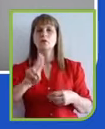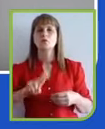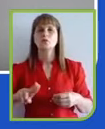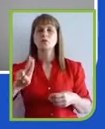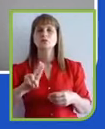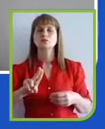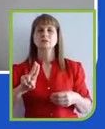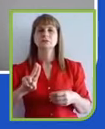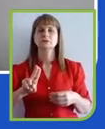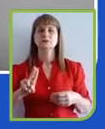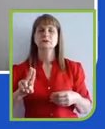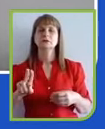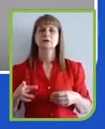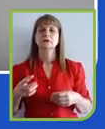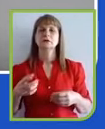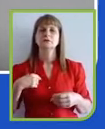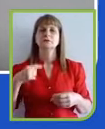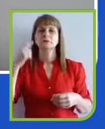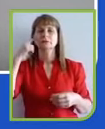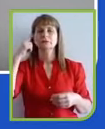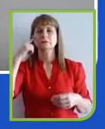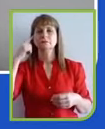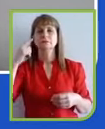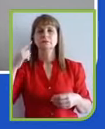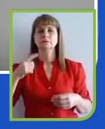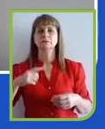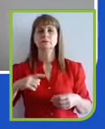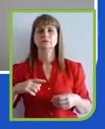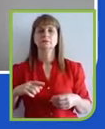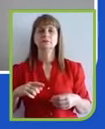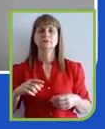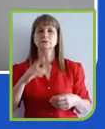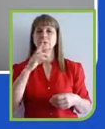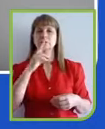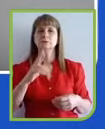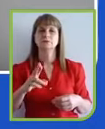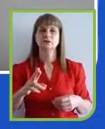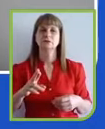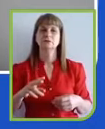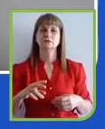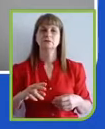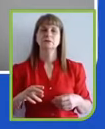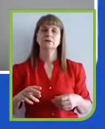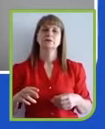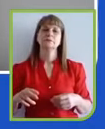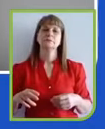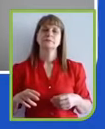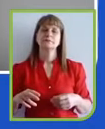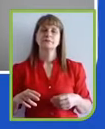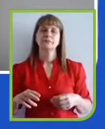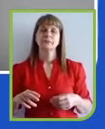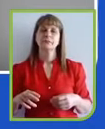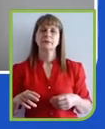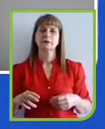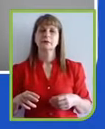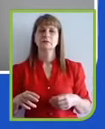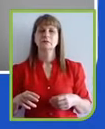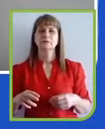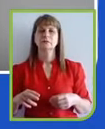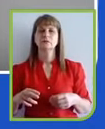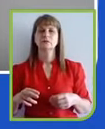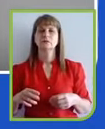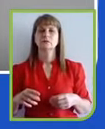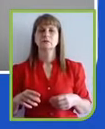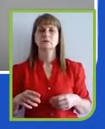o posicionamento que a gente tem de respostas. Isso já faz alguns anos nos nossos canais próprios. Posicionamento quando a gente recebe demandas de